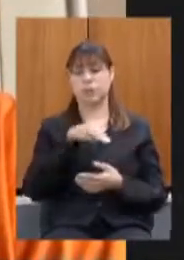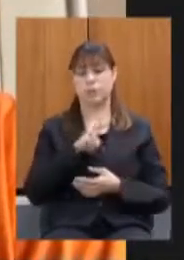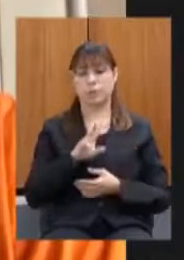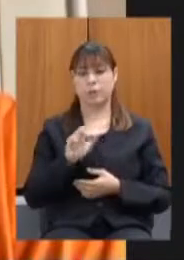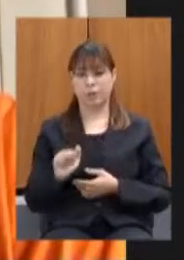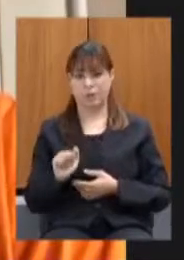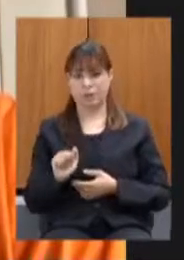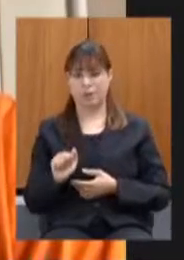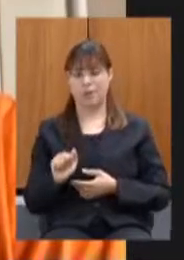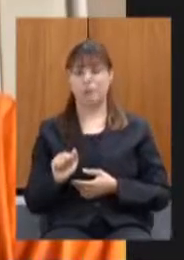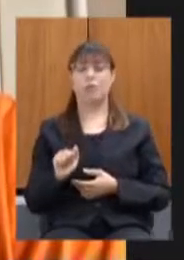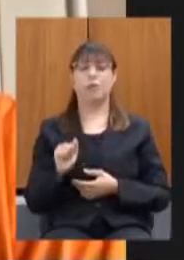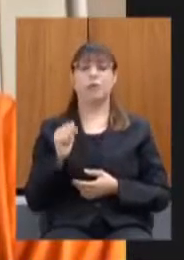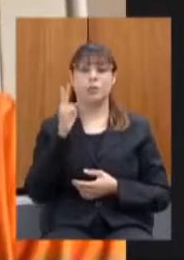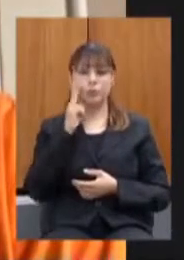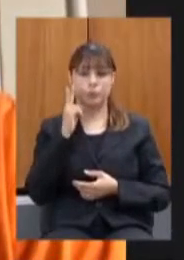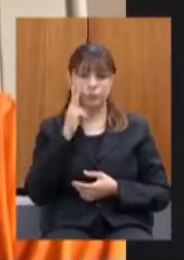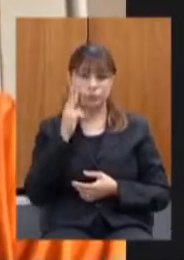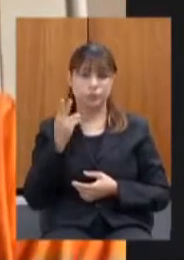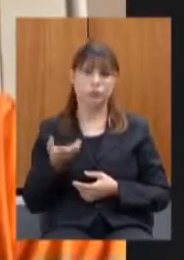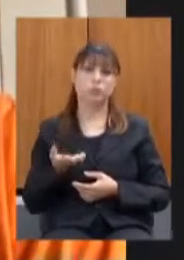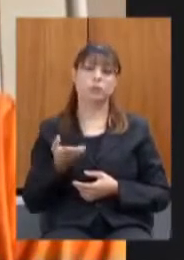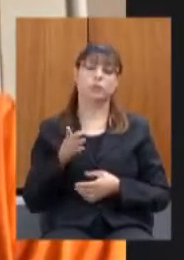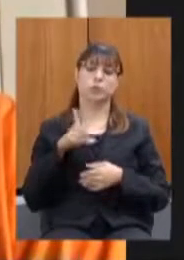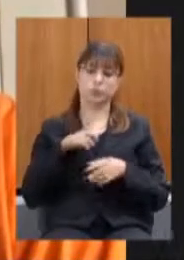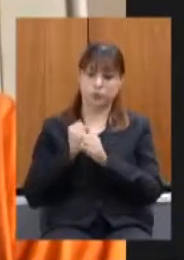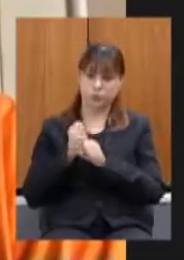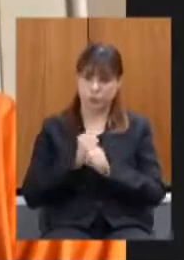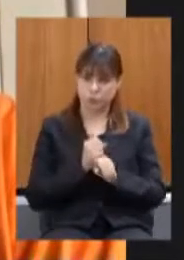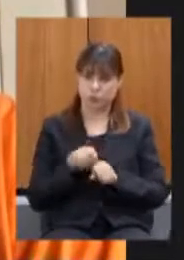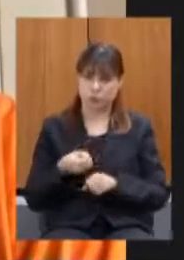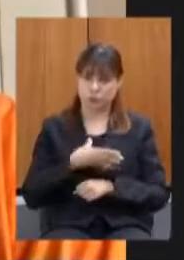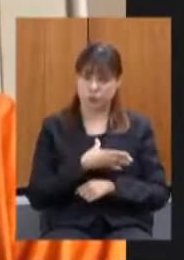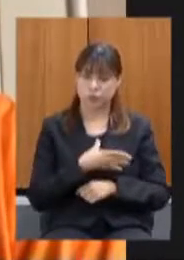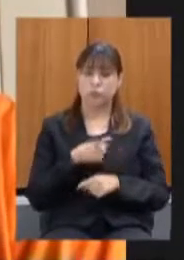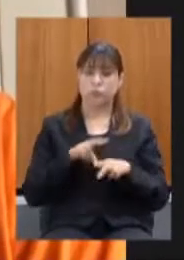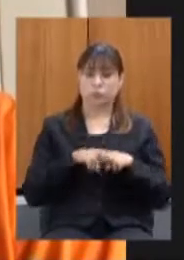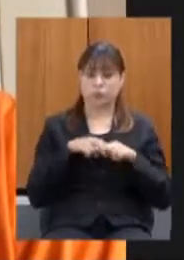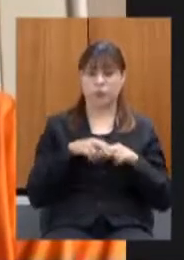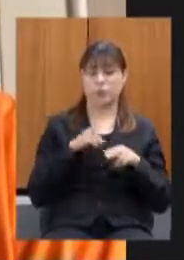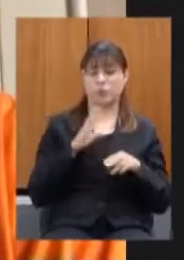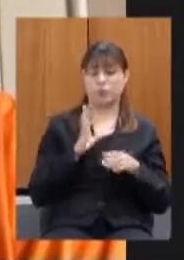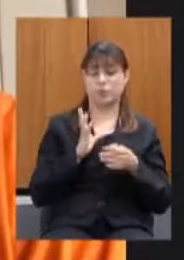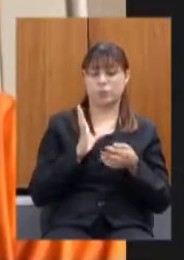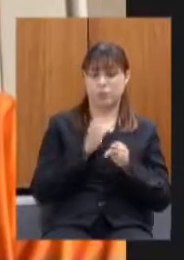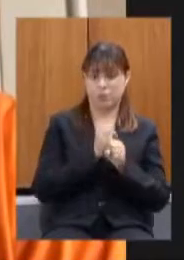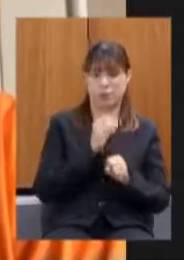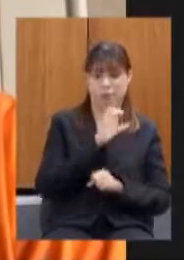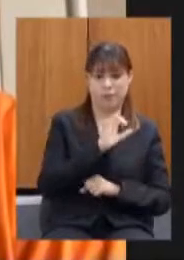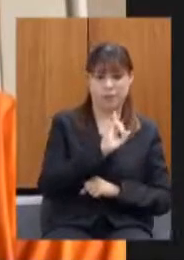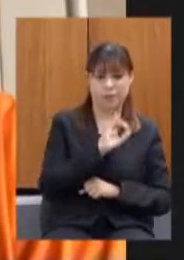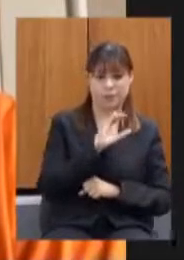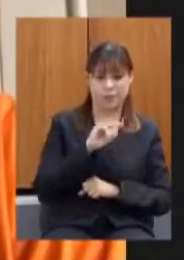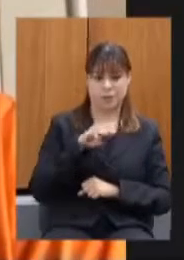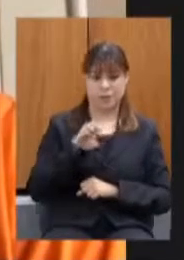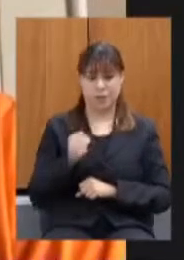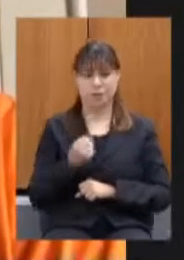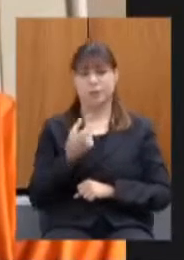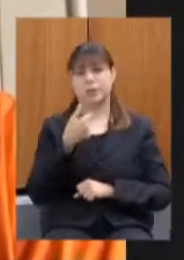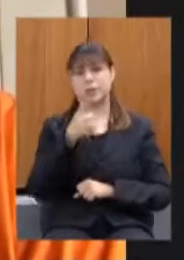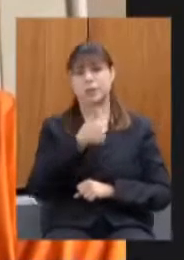que é a margem de valor agregado para cálculo da substituição tributária de CMS a 162 a 129%